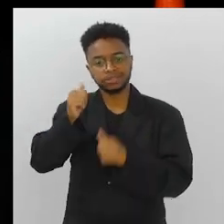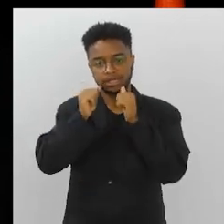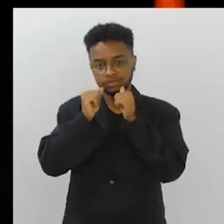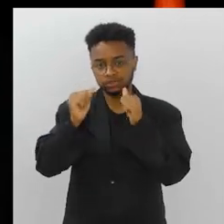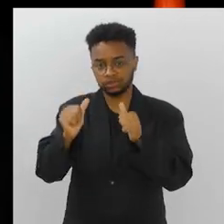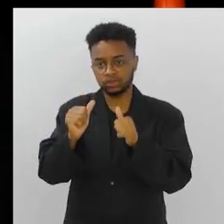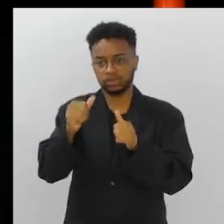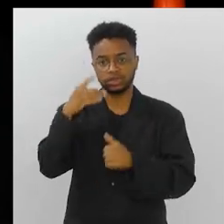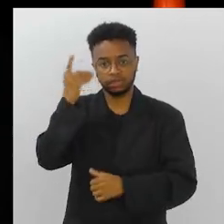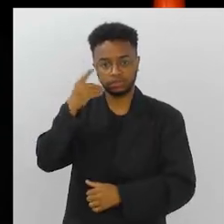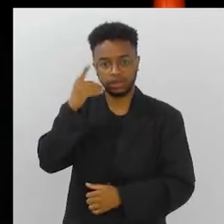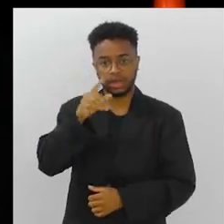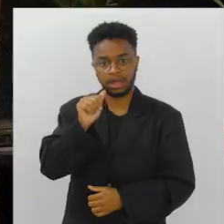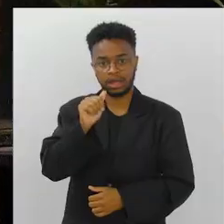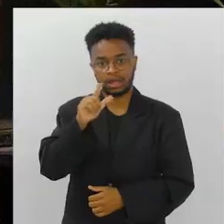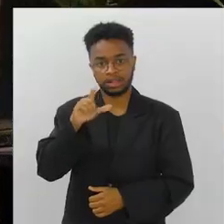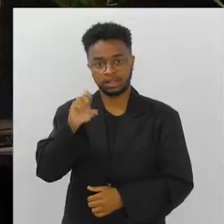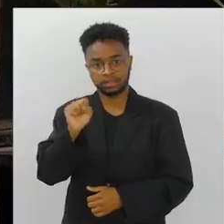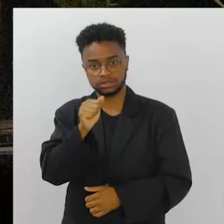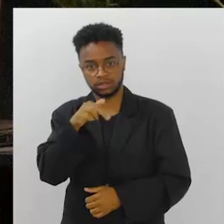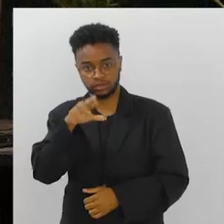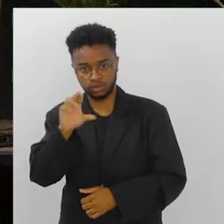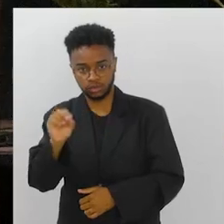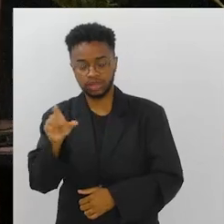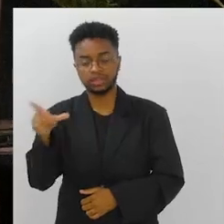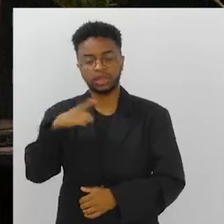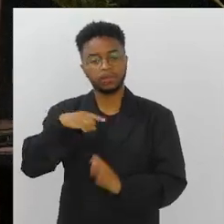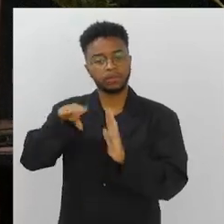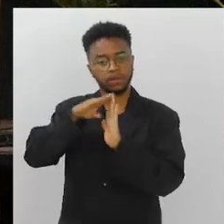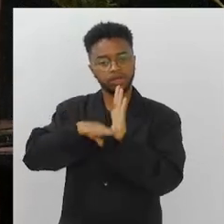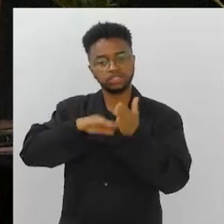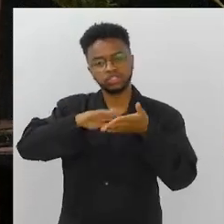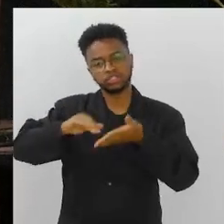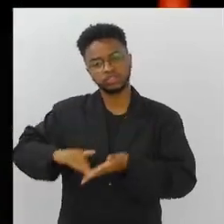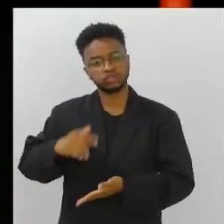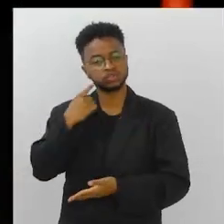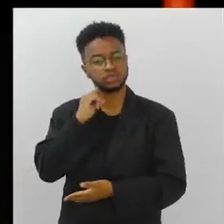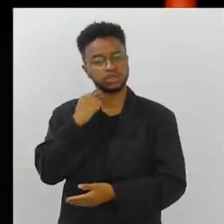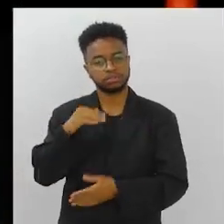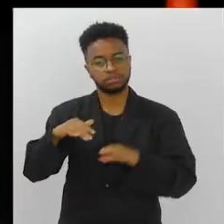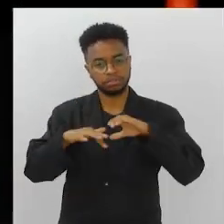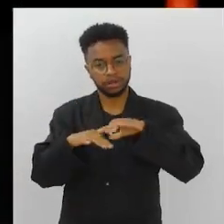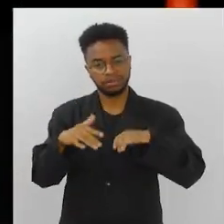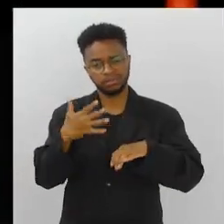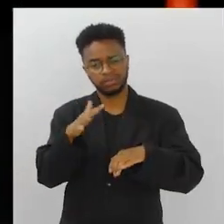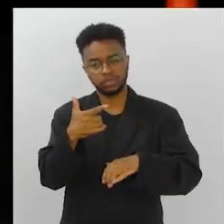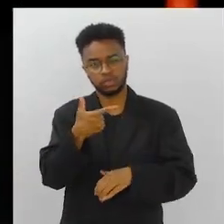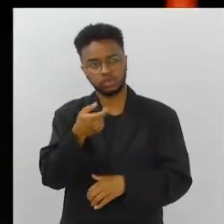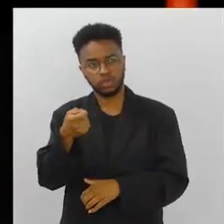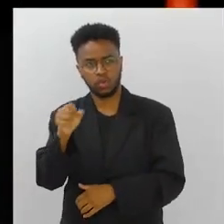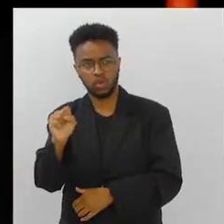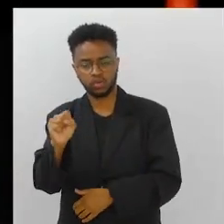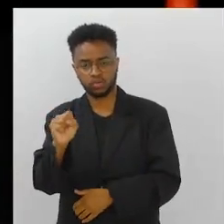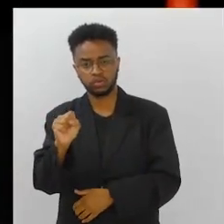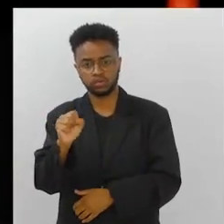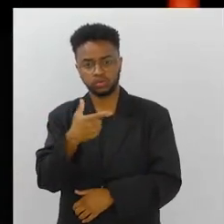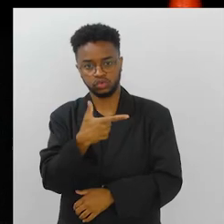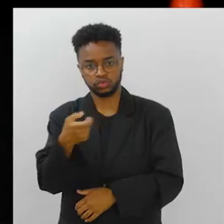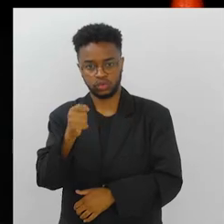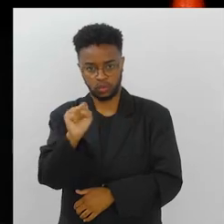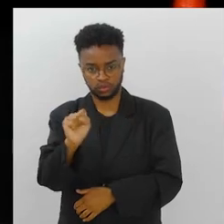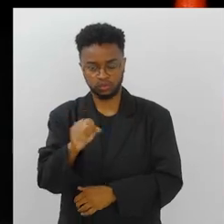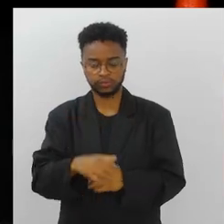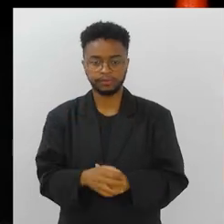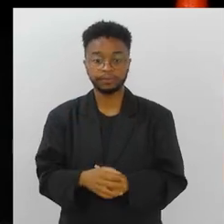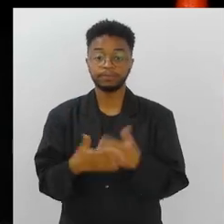Alessandro Calazanes, ele foi presidente da CPI do Programa de Exposição da Baía de Guanabara. Isso eu estou falando de 2012, 2008. Estou falando de